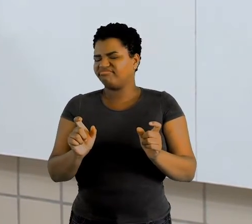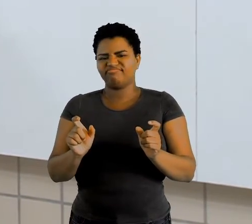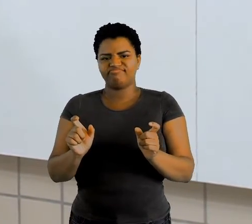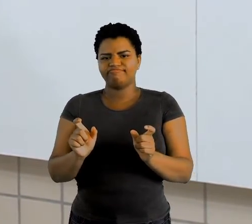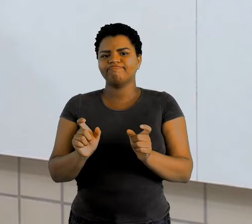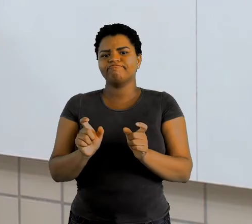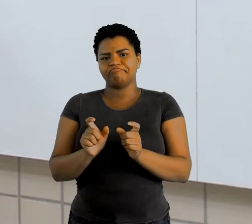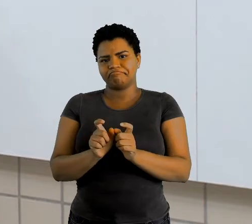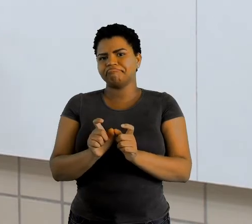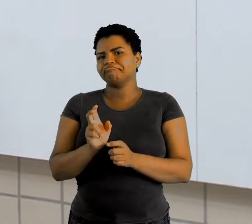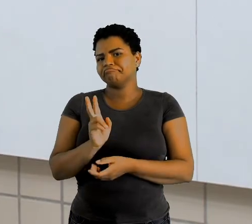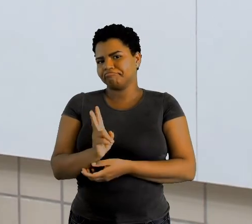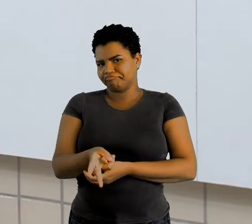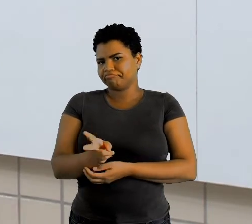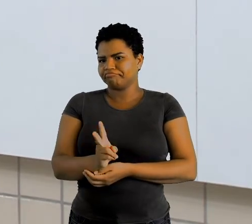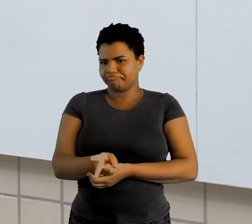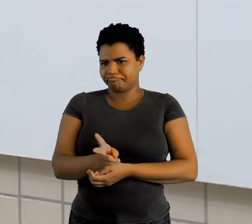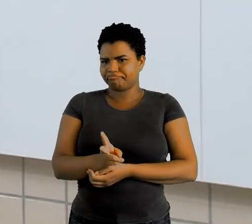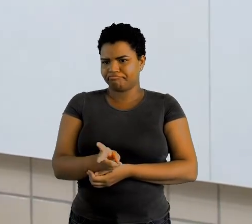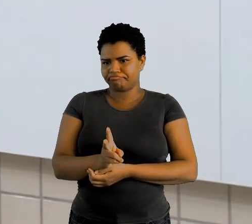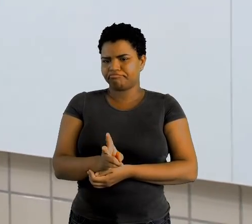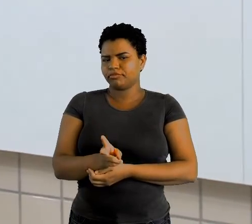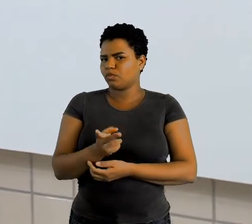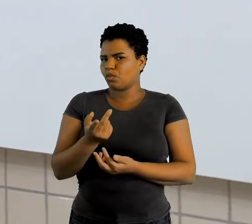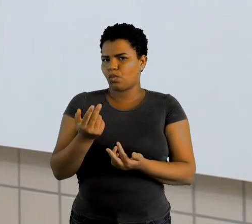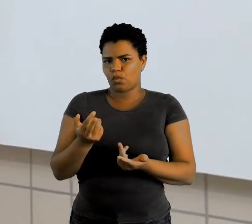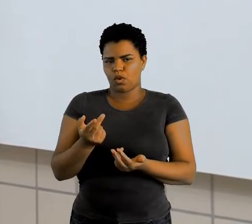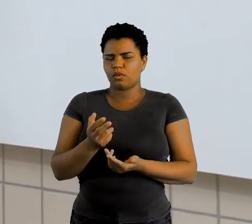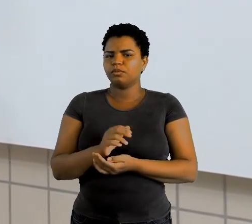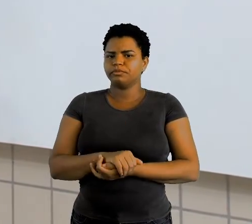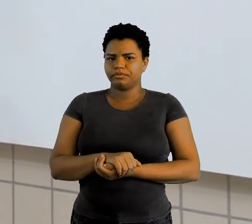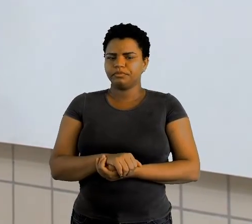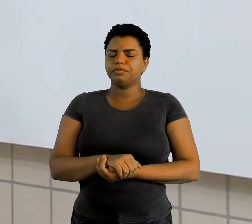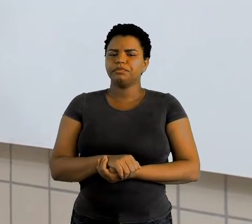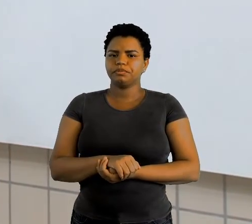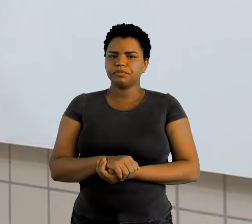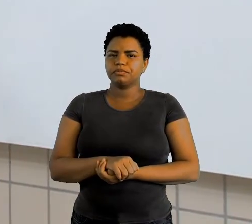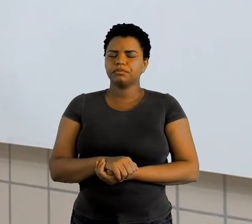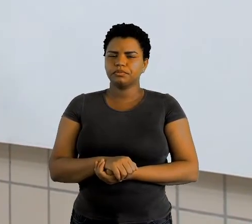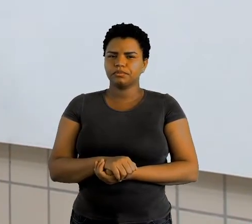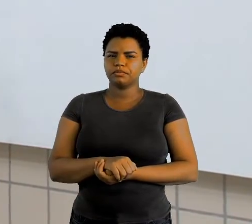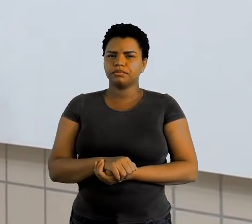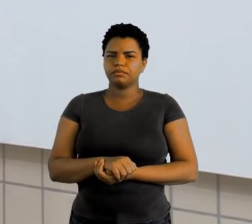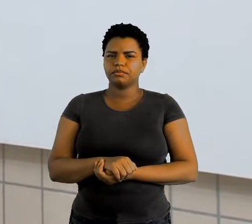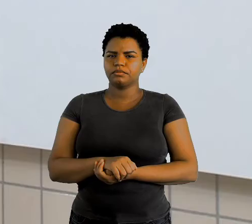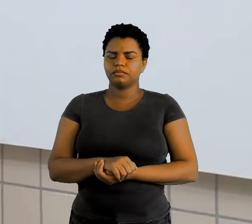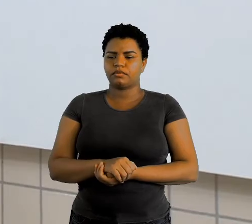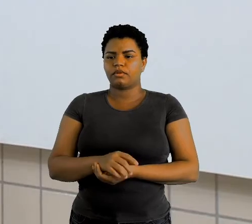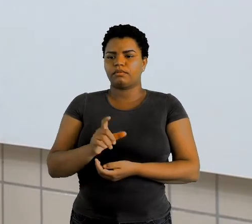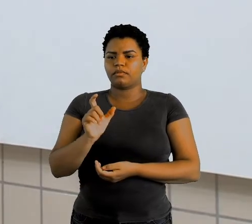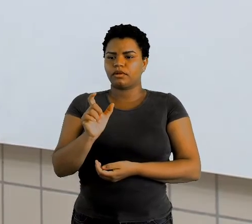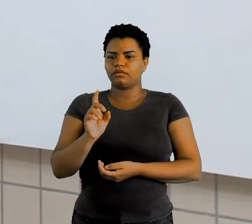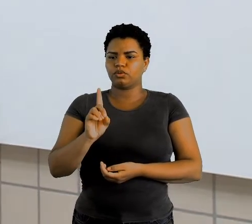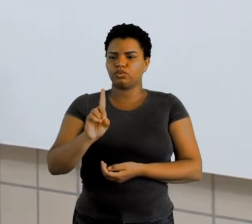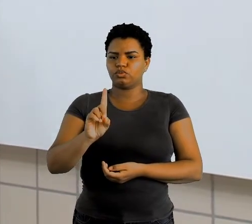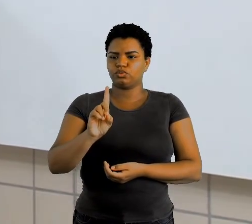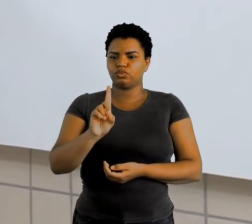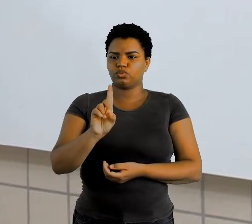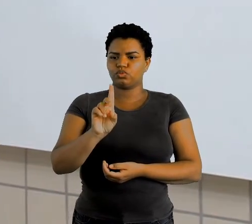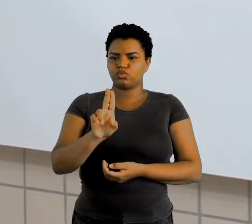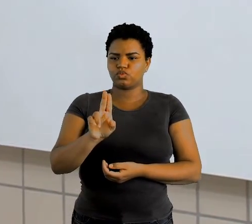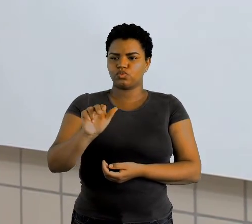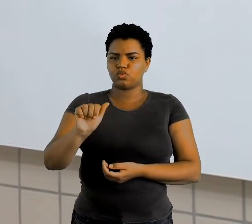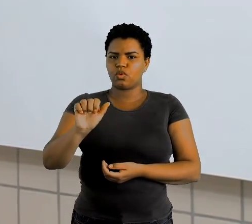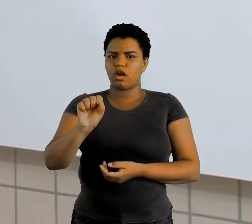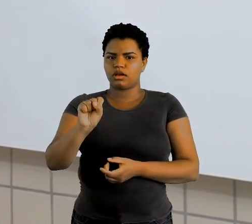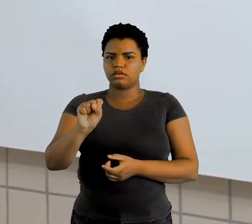ela continua do mesmo jeito que está a palavra duas sim nesse caso